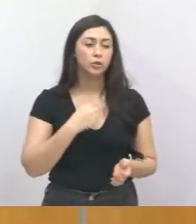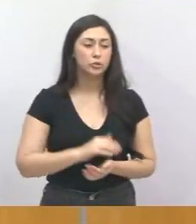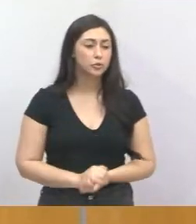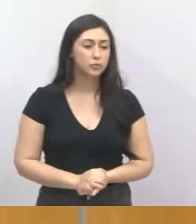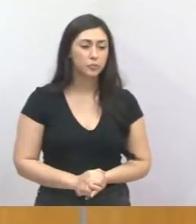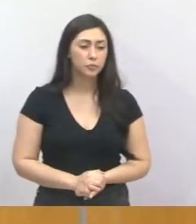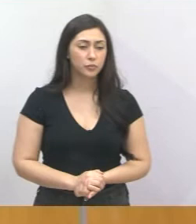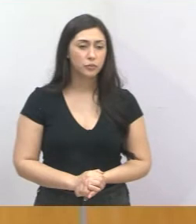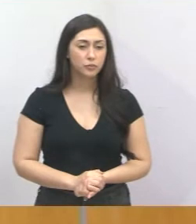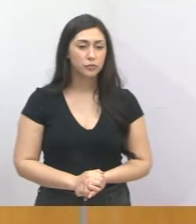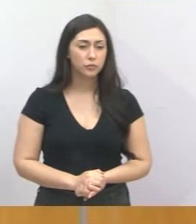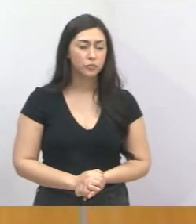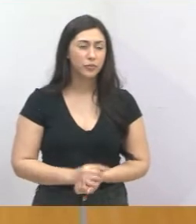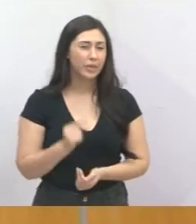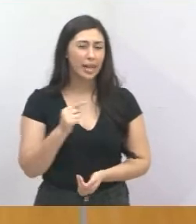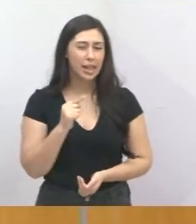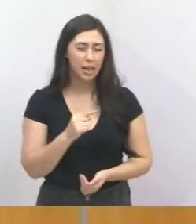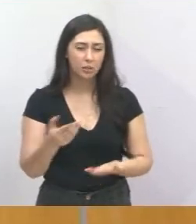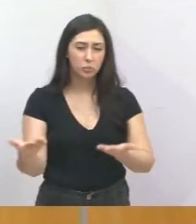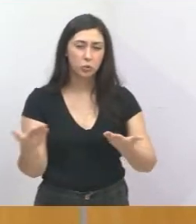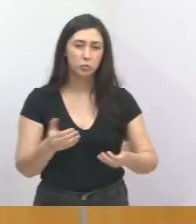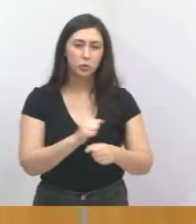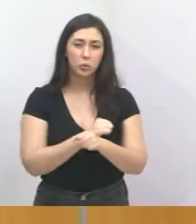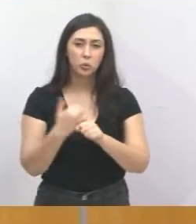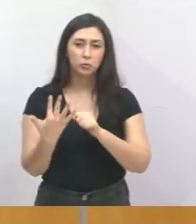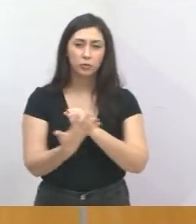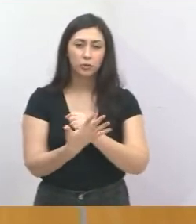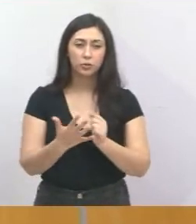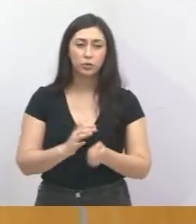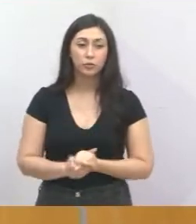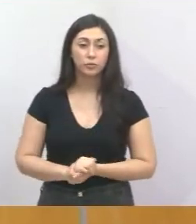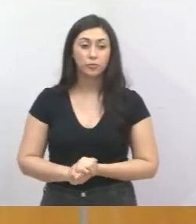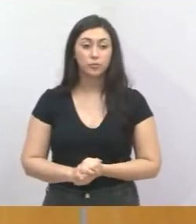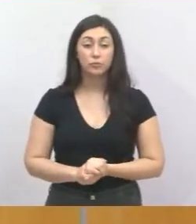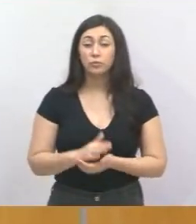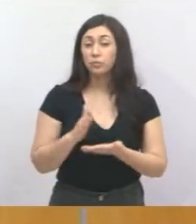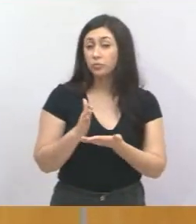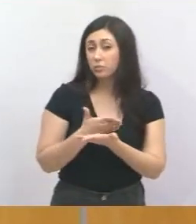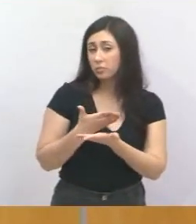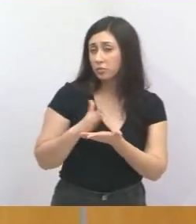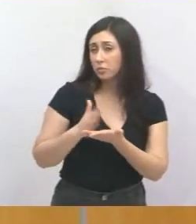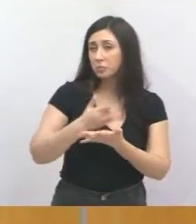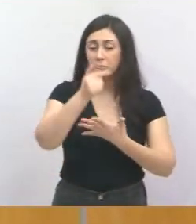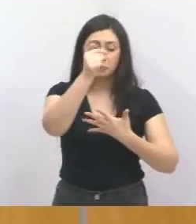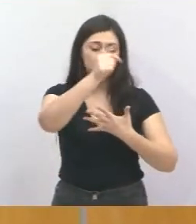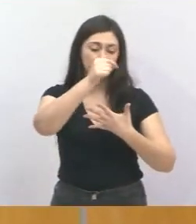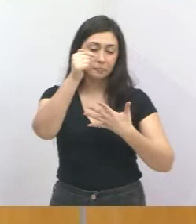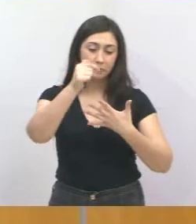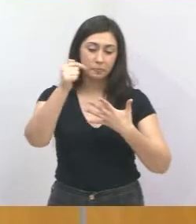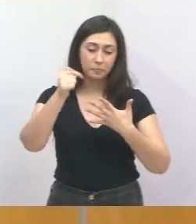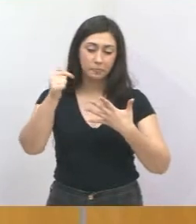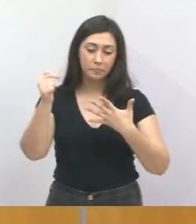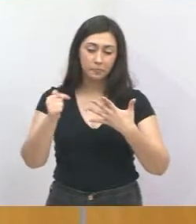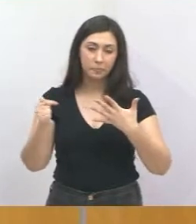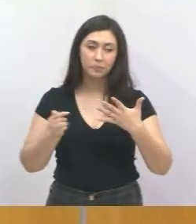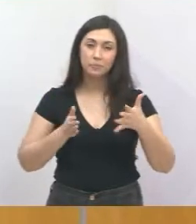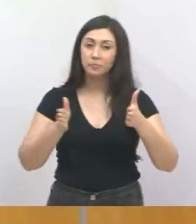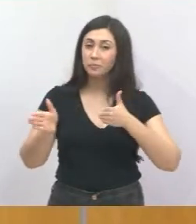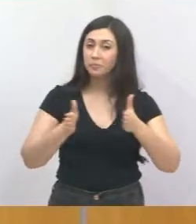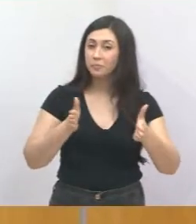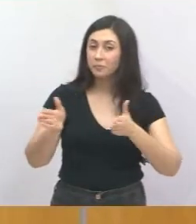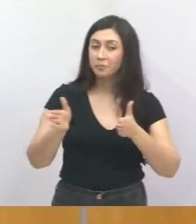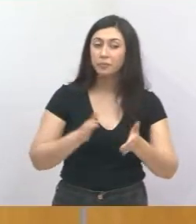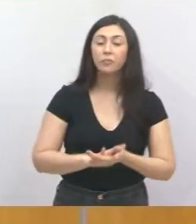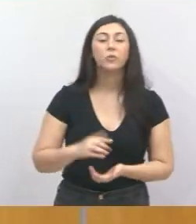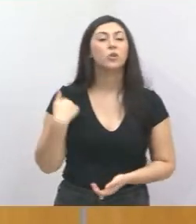naquele atendimento do Covid. Esses foram alguns destaques do nosso mandato, né? Fora isso, a